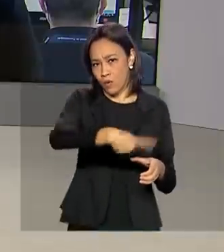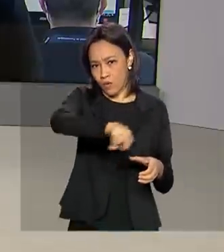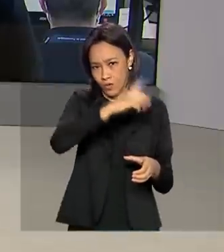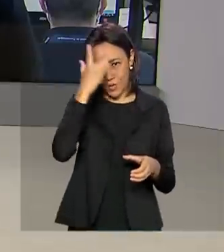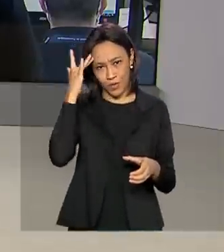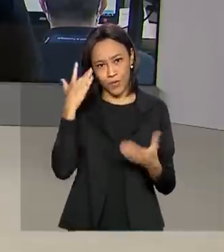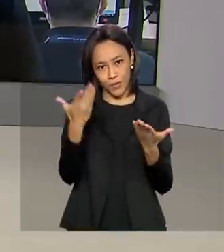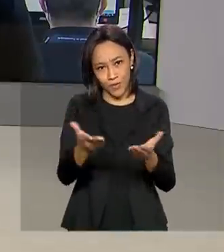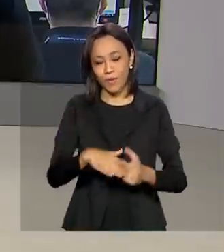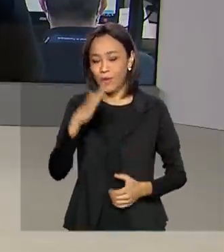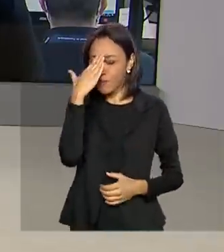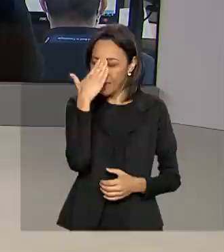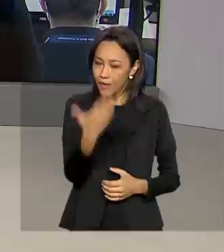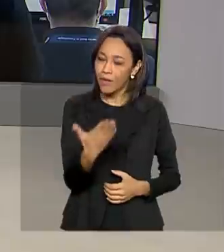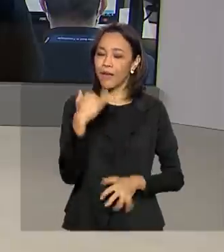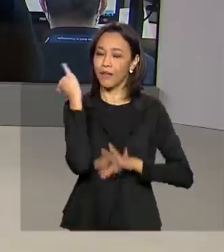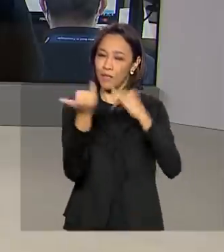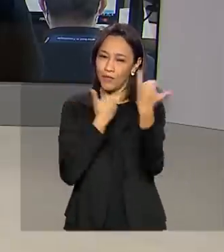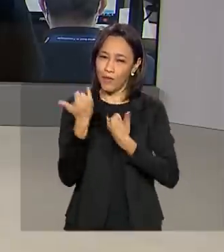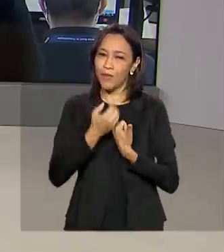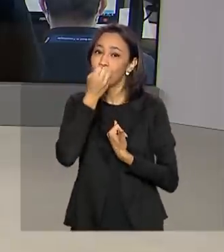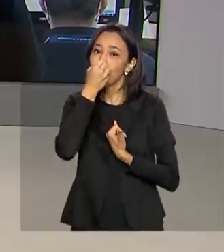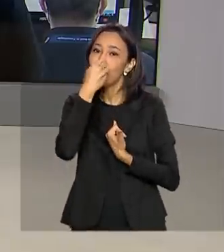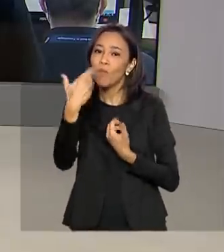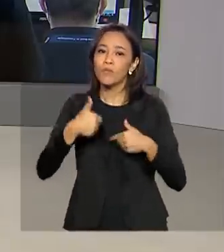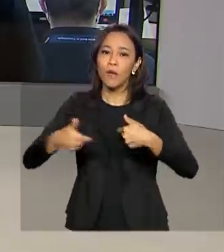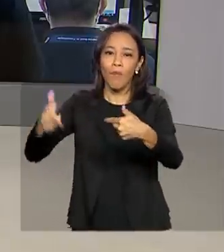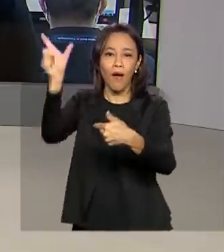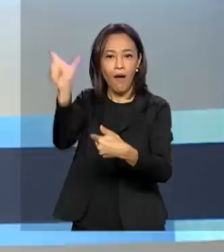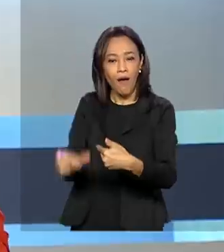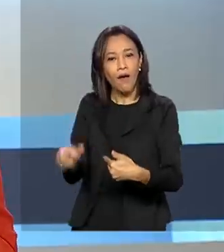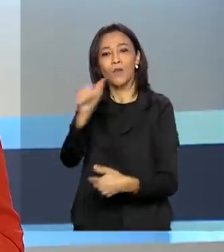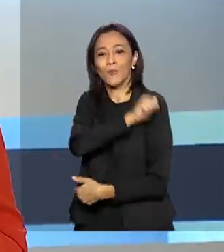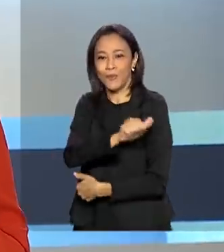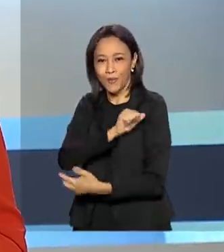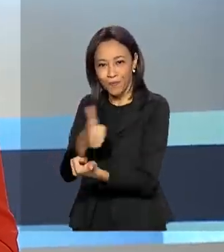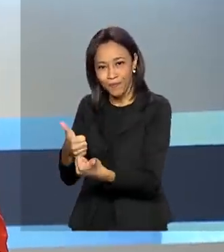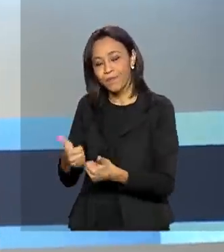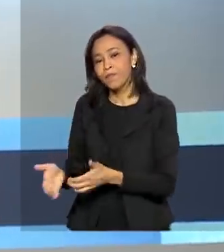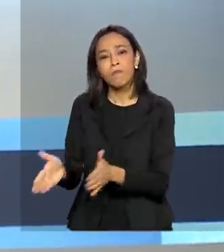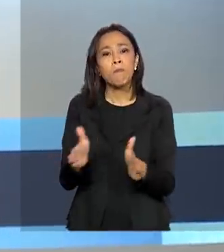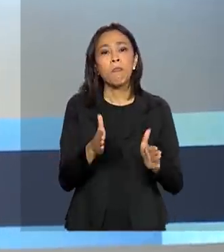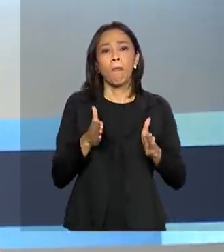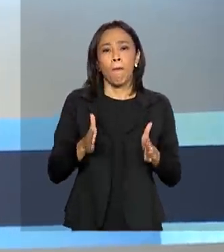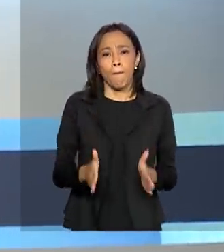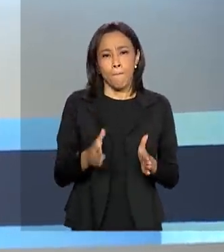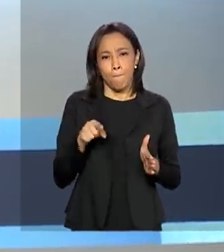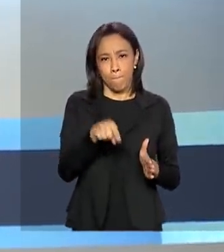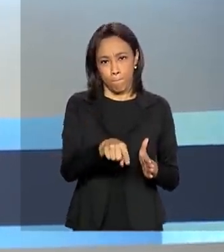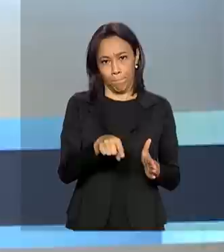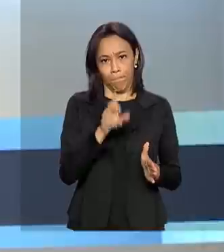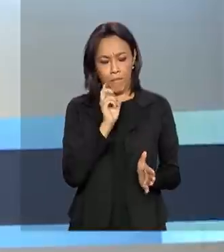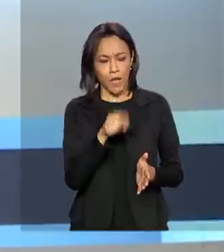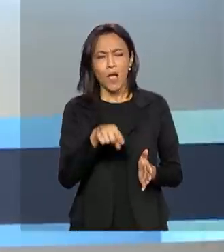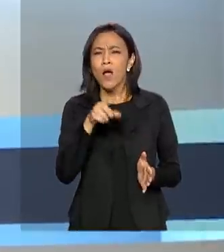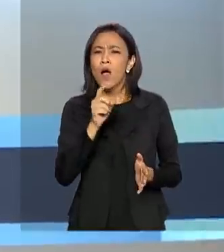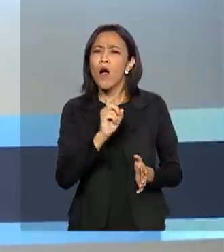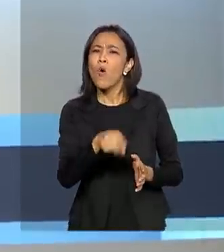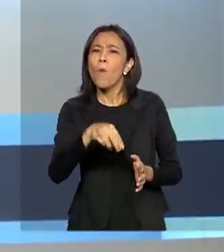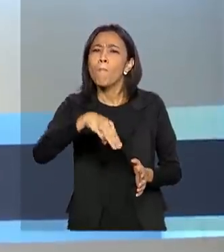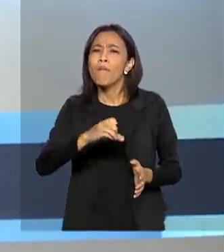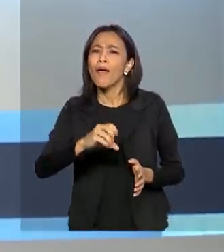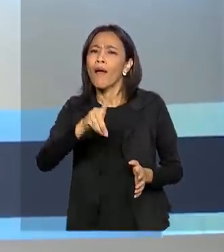Obrigada, Igor, pelas suas informações. Bom trabalho para você aí no Rio de Janeiro. O mercado formal de trabalho no Brasil